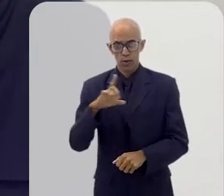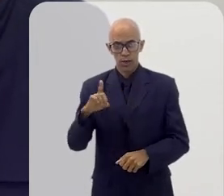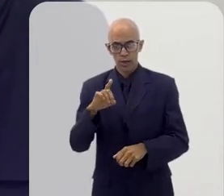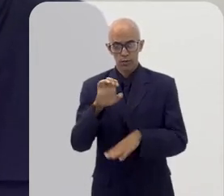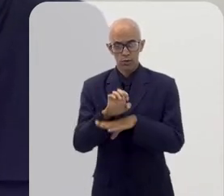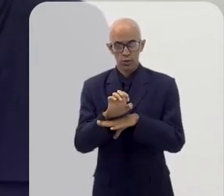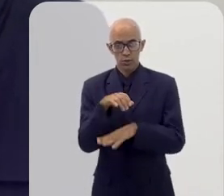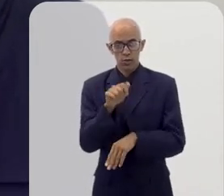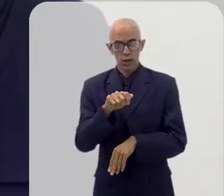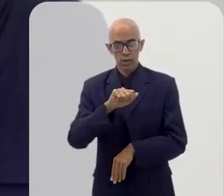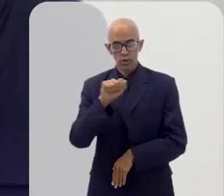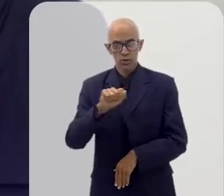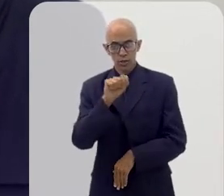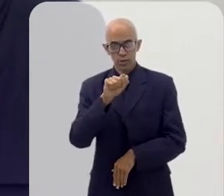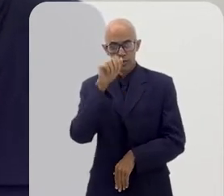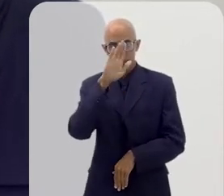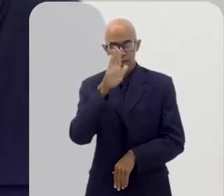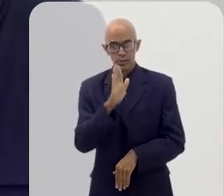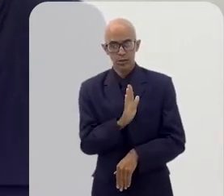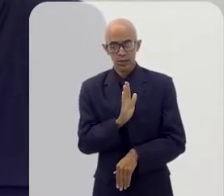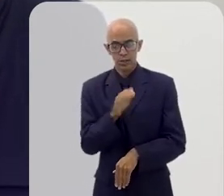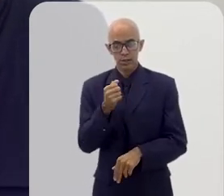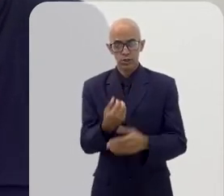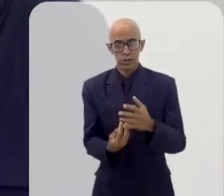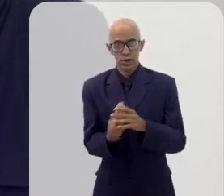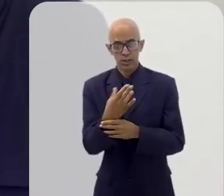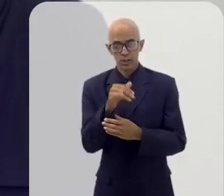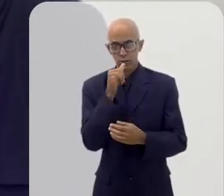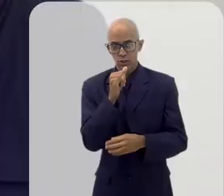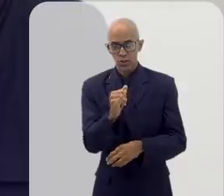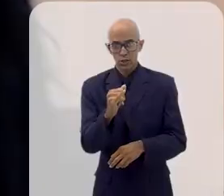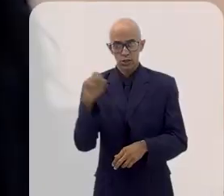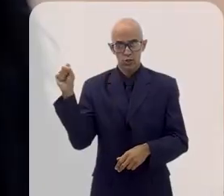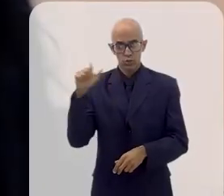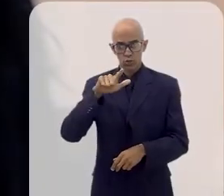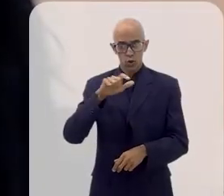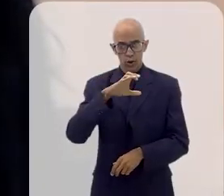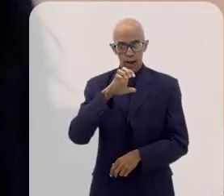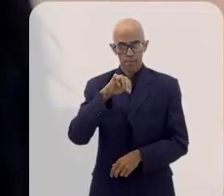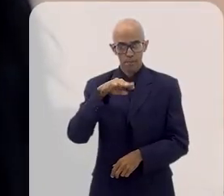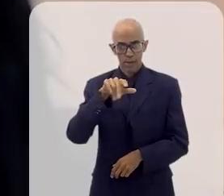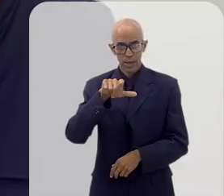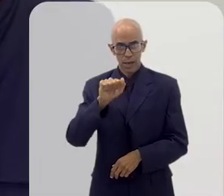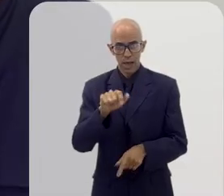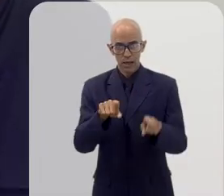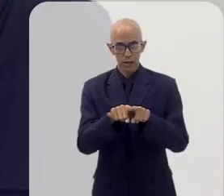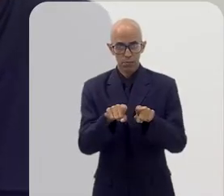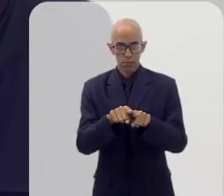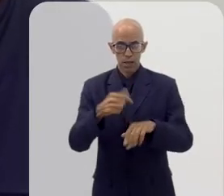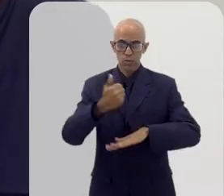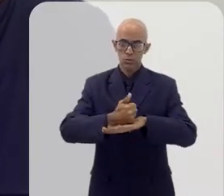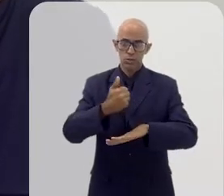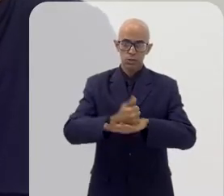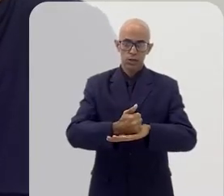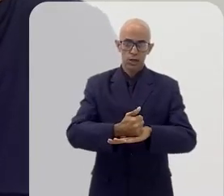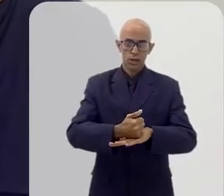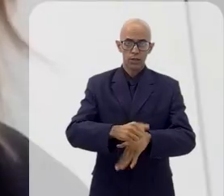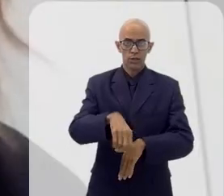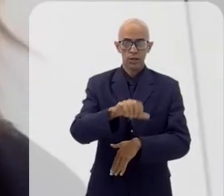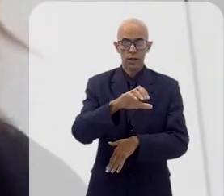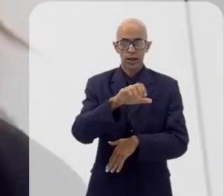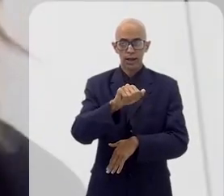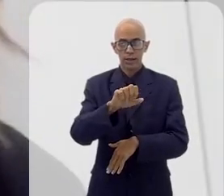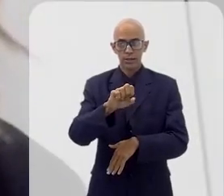estadual da Associação Brasileira de Energia Fotovoltaica e Solar, Camila Nascimento, e também a especialista em energia da